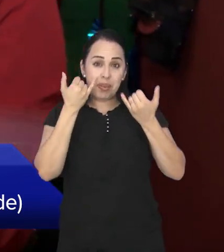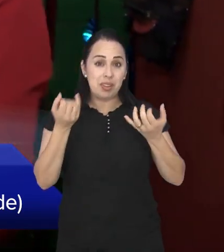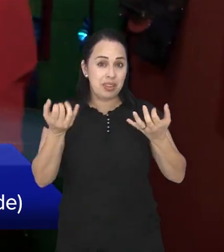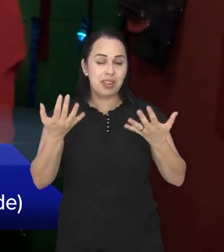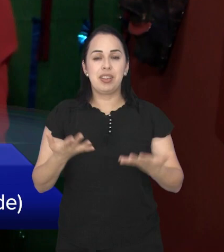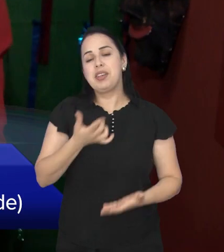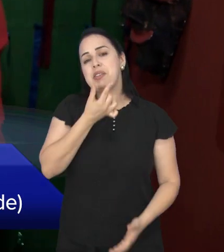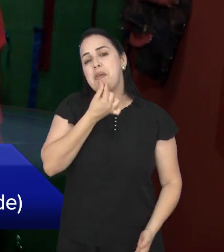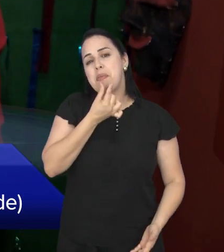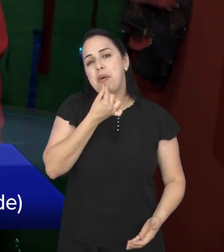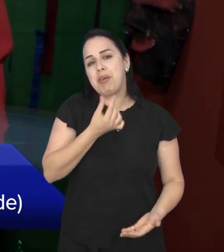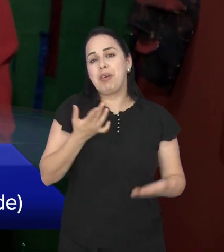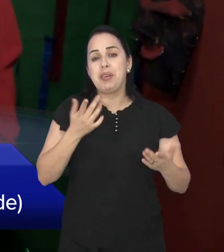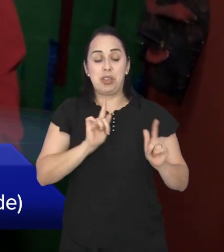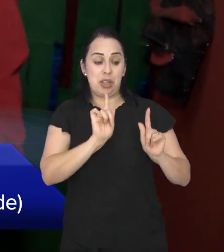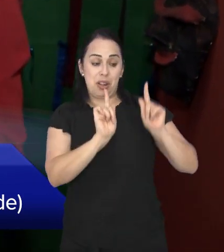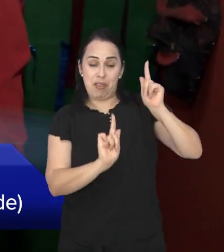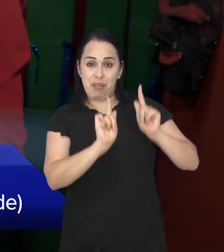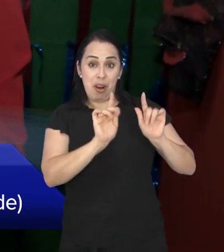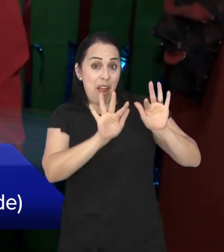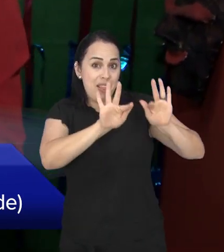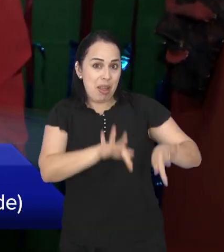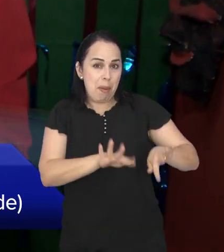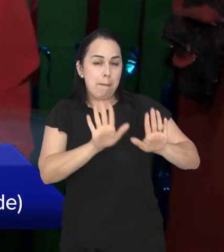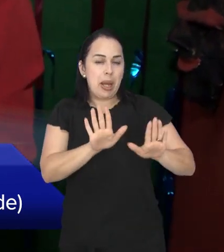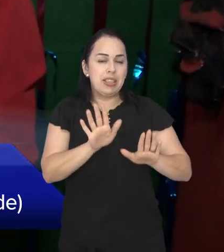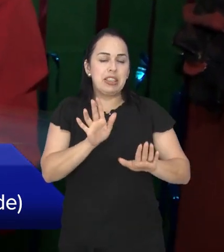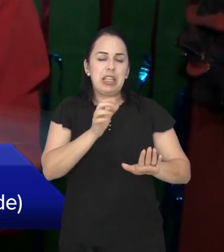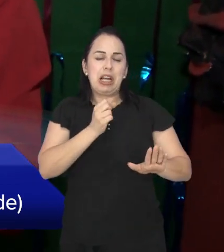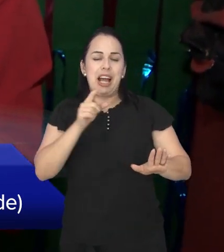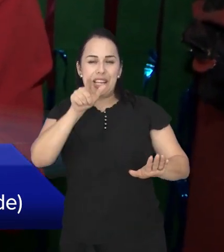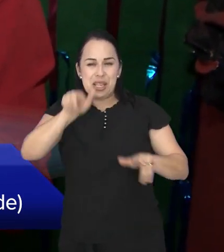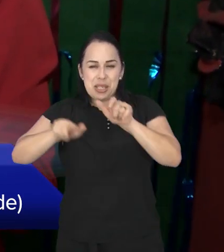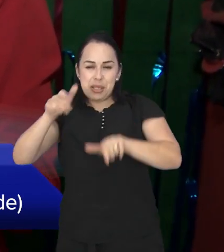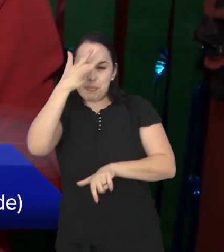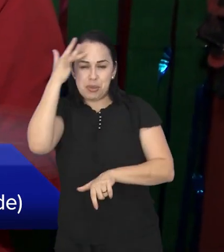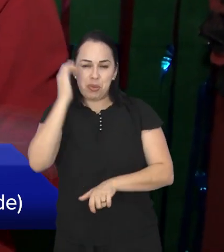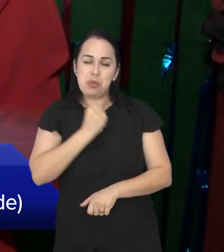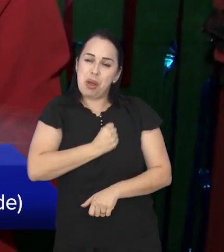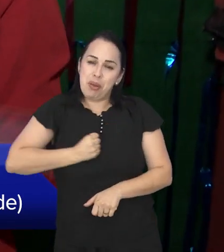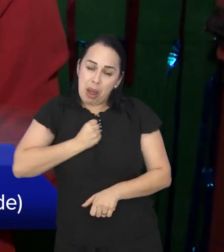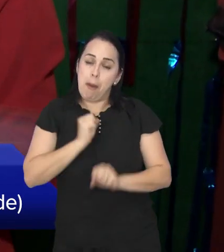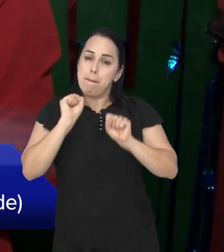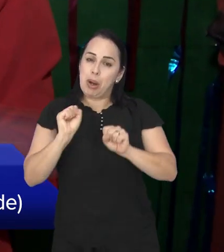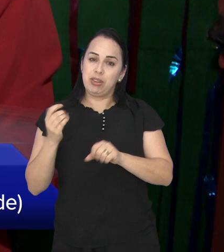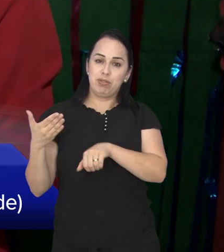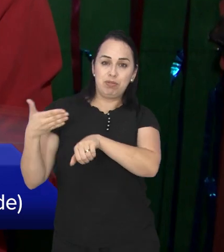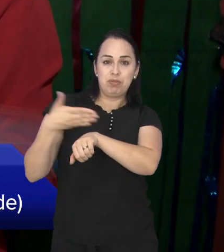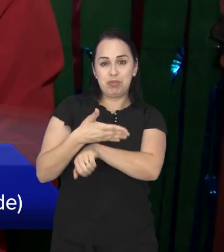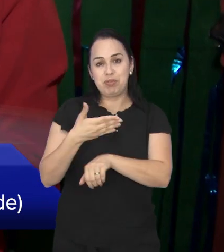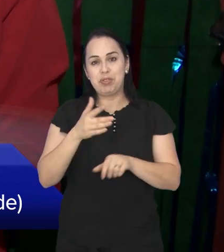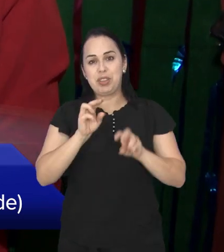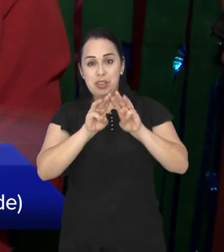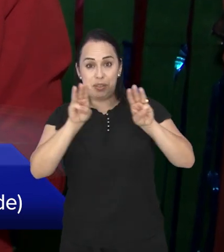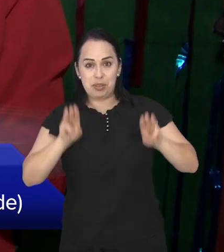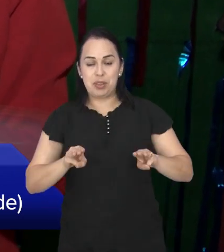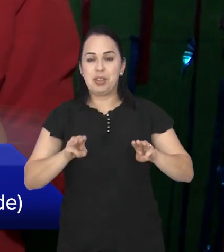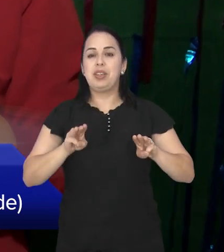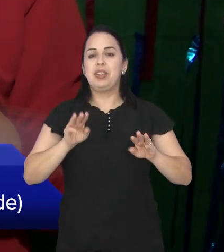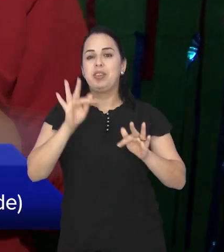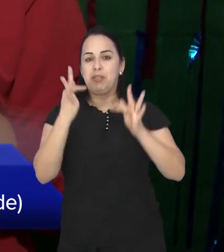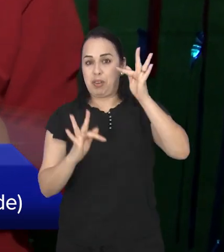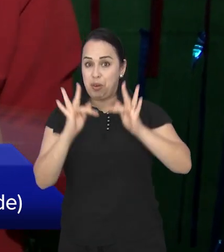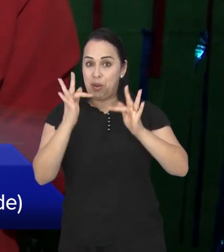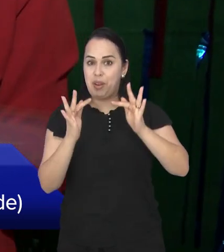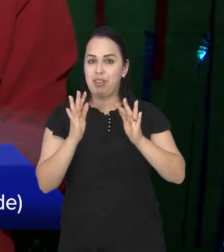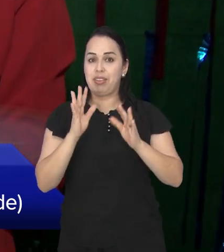as informações, então, Samuel. Então é isso, o carnaval já acabou, mas pra quem já tá com saudade, pode vir até aqui. O Museu do Folclore, que lembrando,